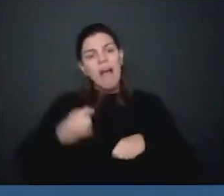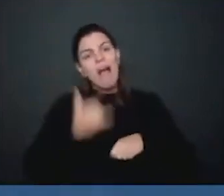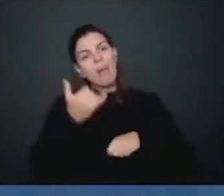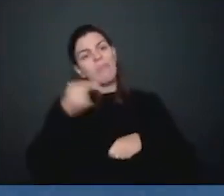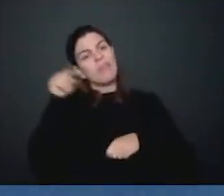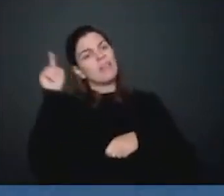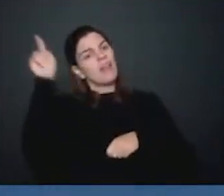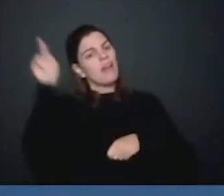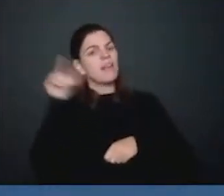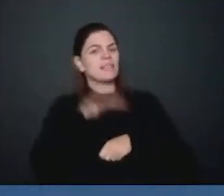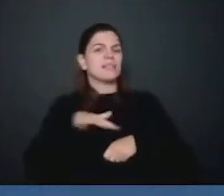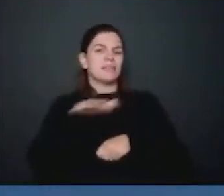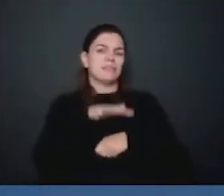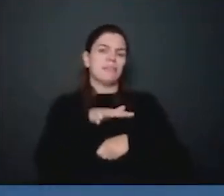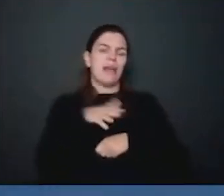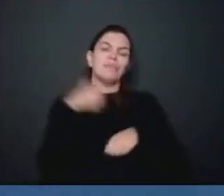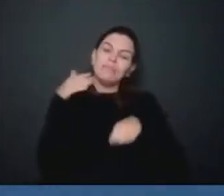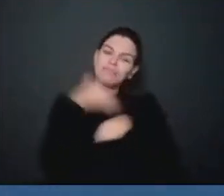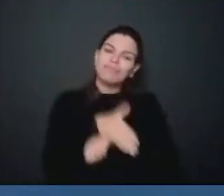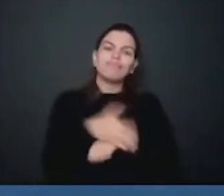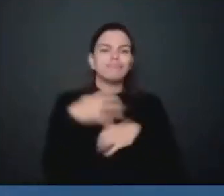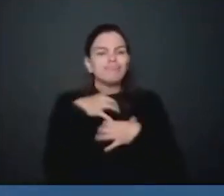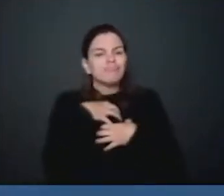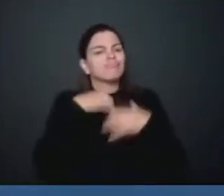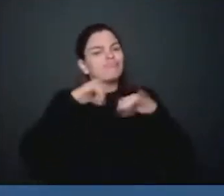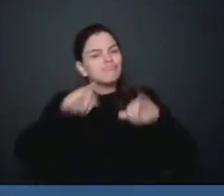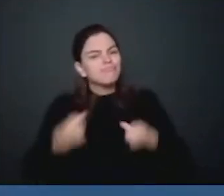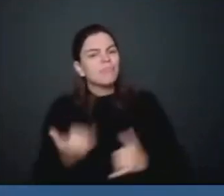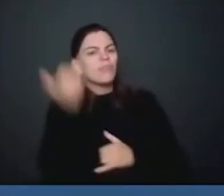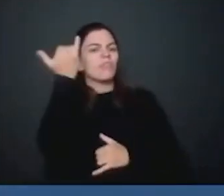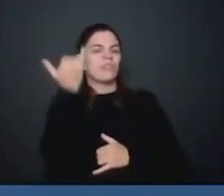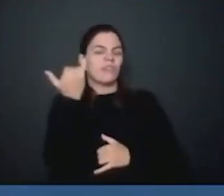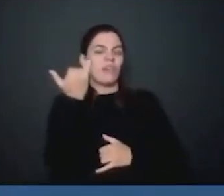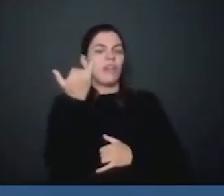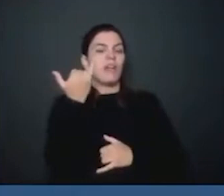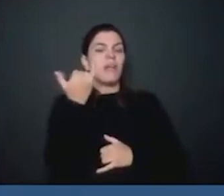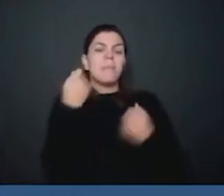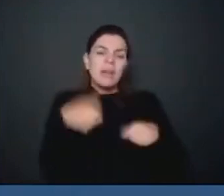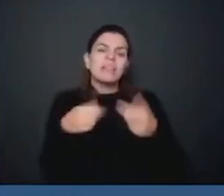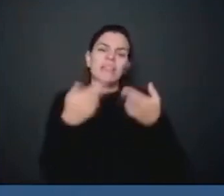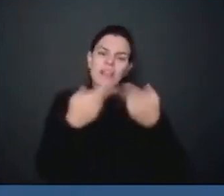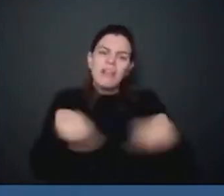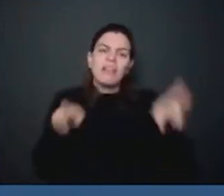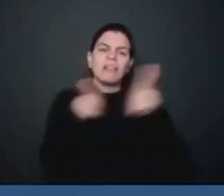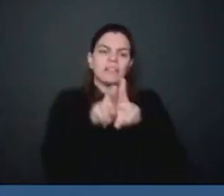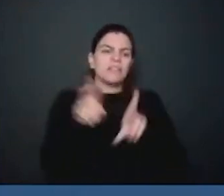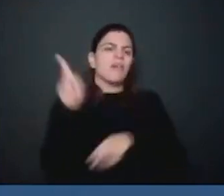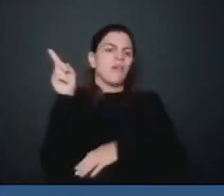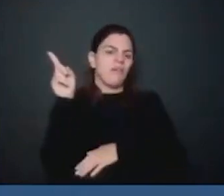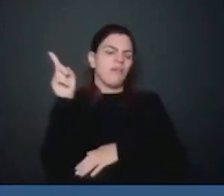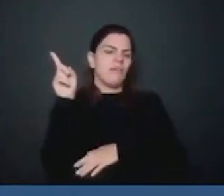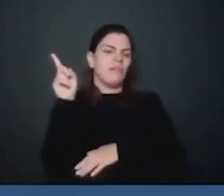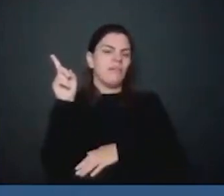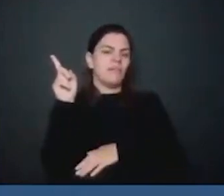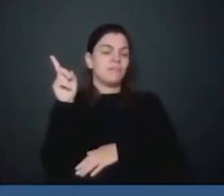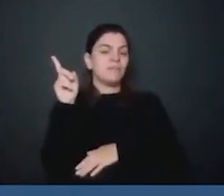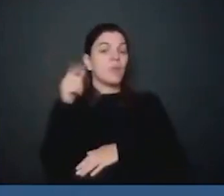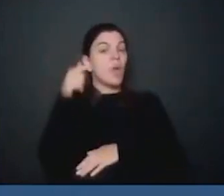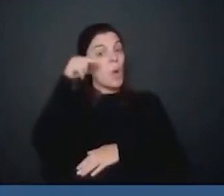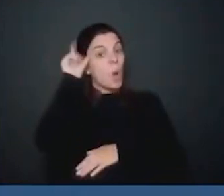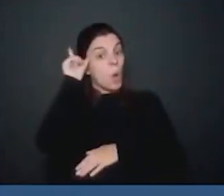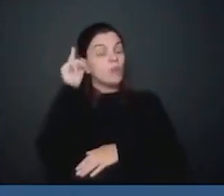para que esses espaços possam ser revitalizados e colocaram em condições de uso. Nós sabemos ontem, a vereadora Amália